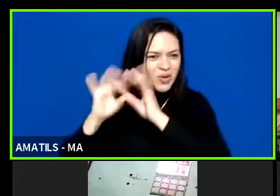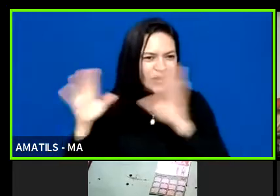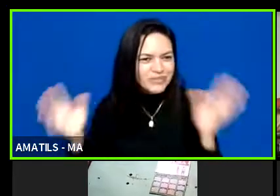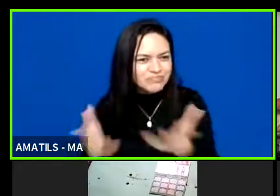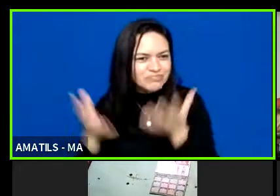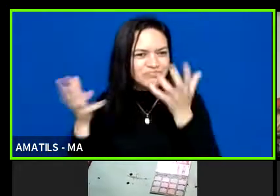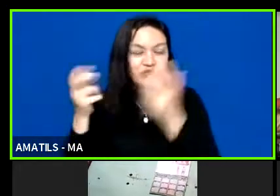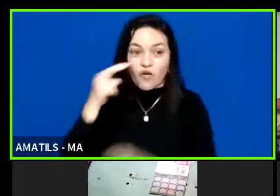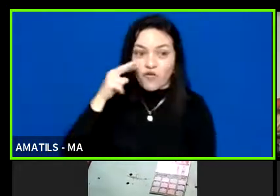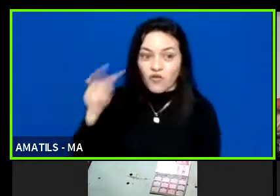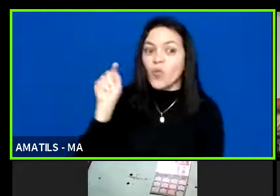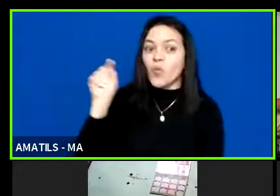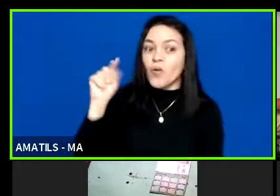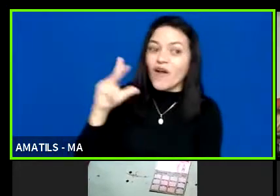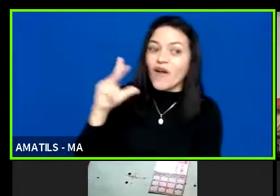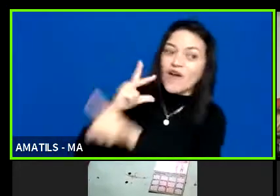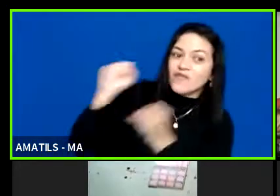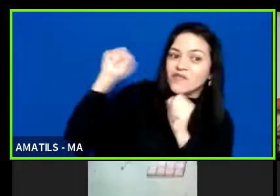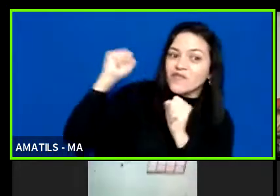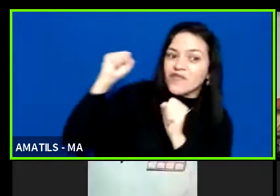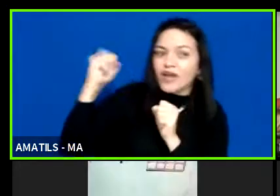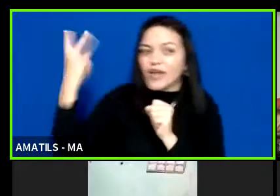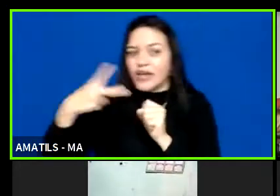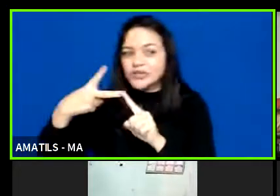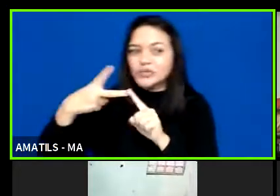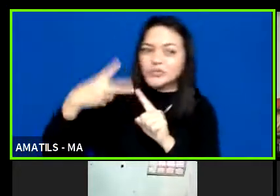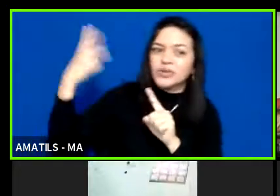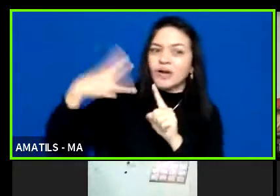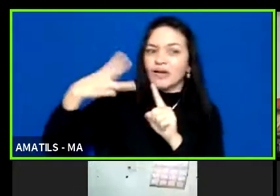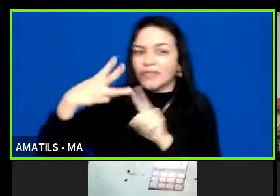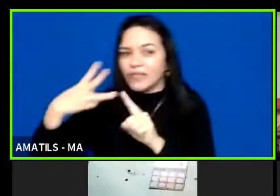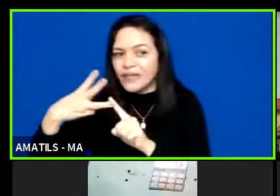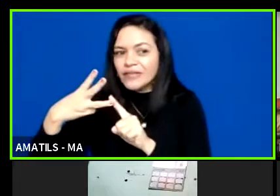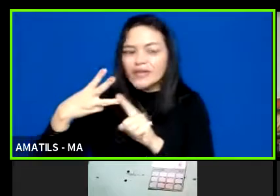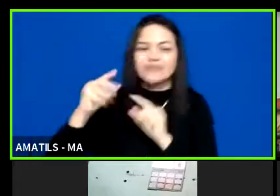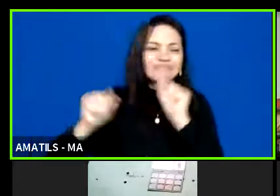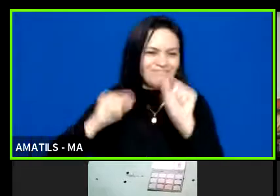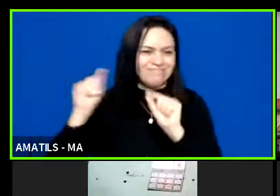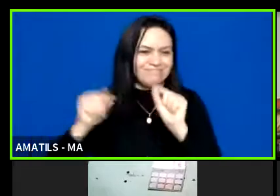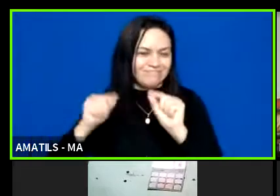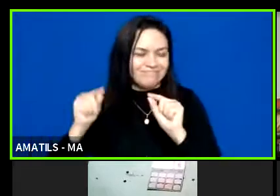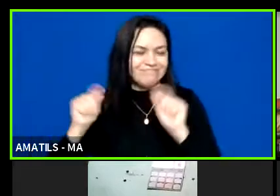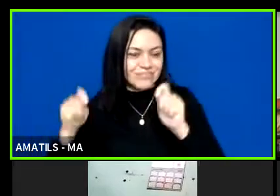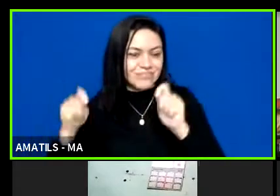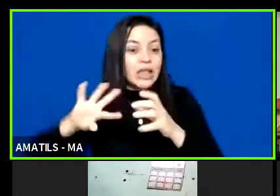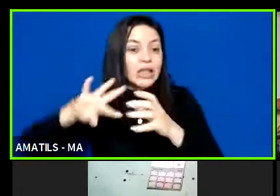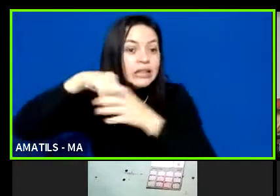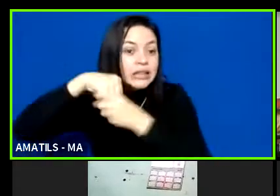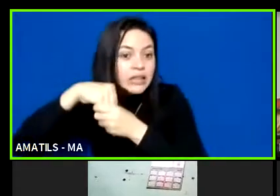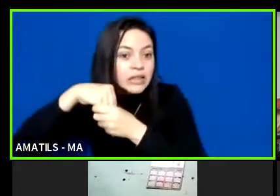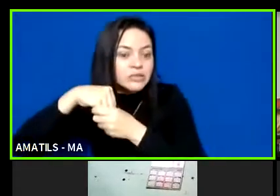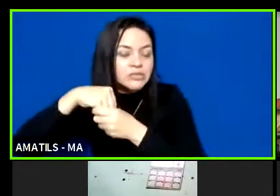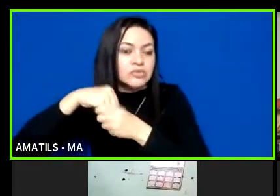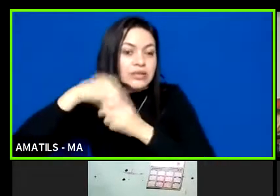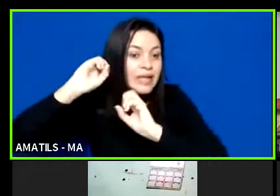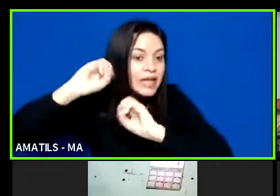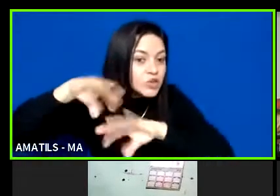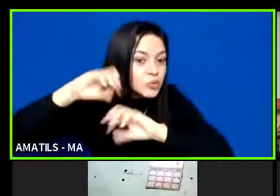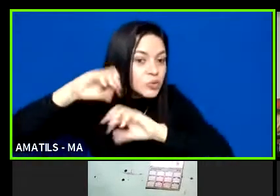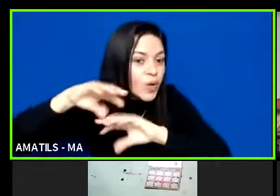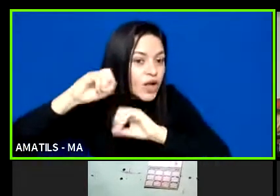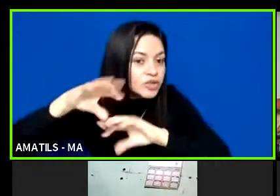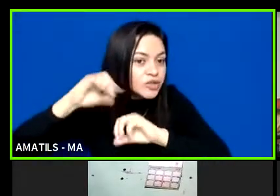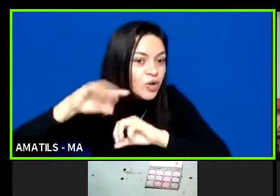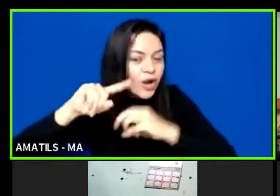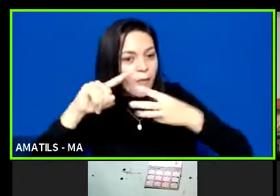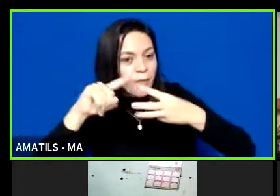mensura o resultado, quem é campeão, quem é segundo colocado, quem é terceiro. Então, dentro da manifestação esportiva educacional, tem um pezinho em cada